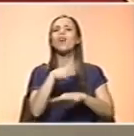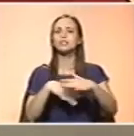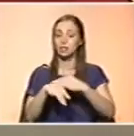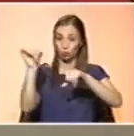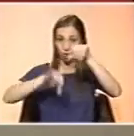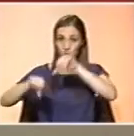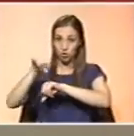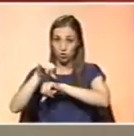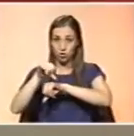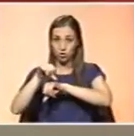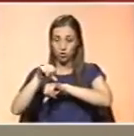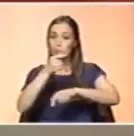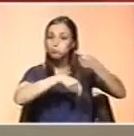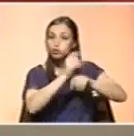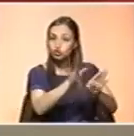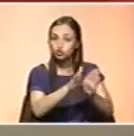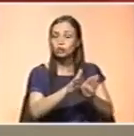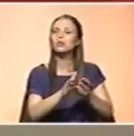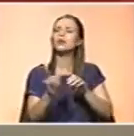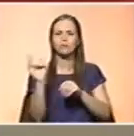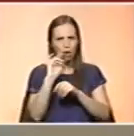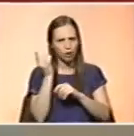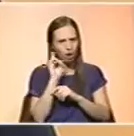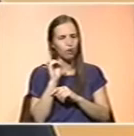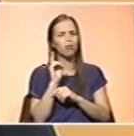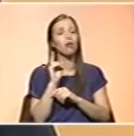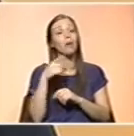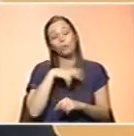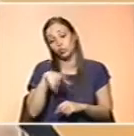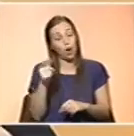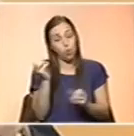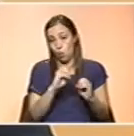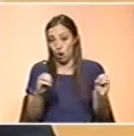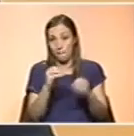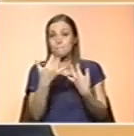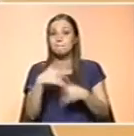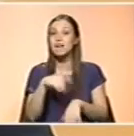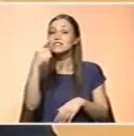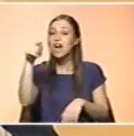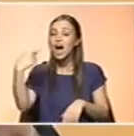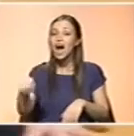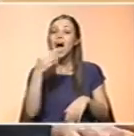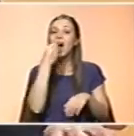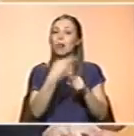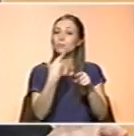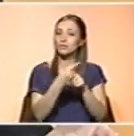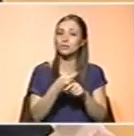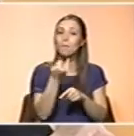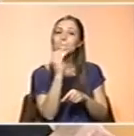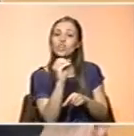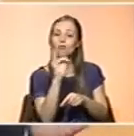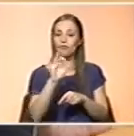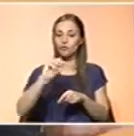Já seja, trabalham para o mercado, ou já? Não, não, já há coisas... não cá em Portugal, mas já há produtos biofortificados disponíveis para a